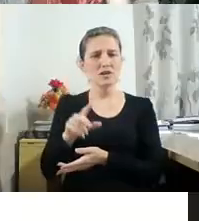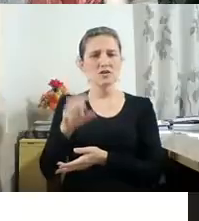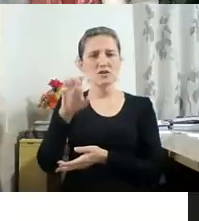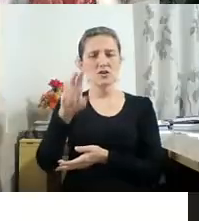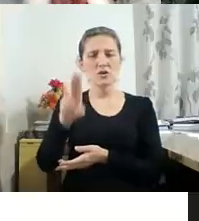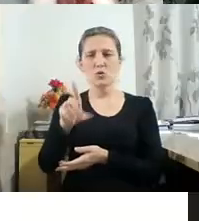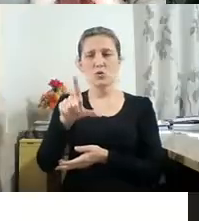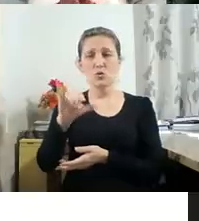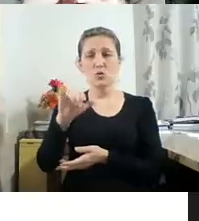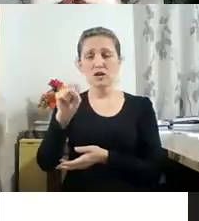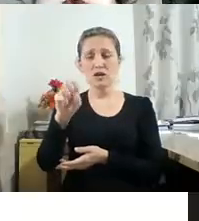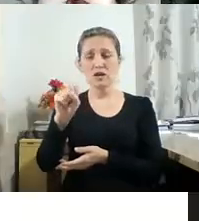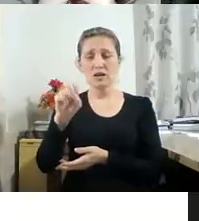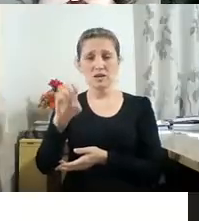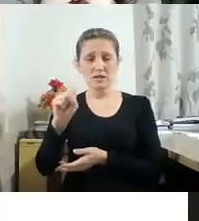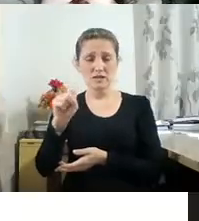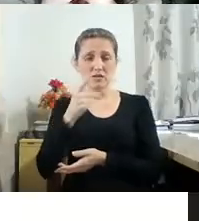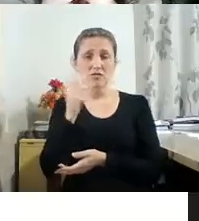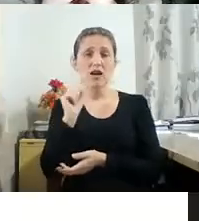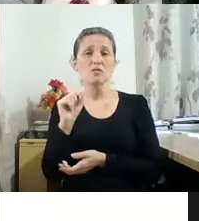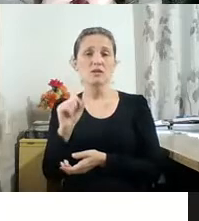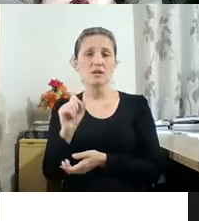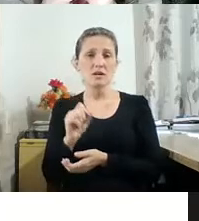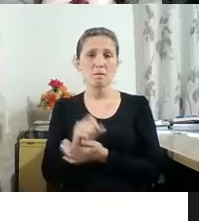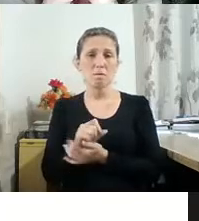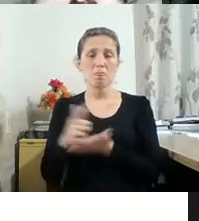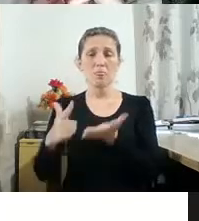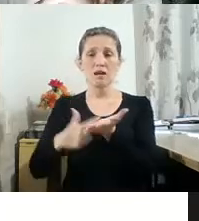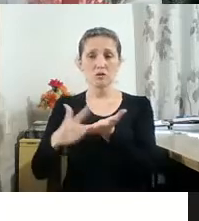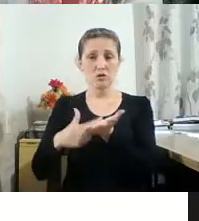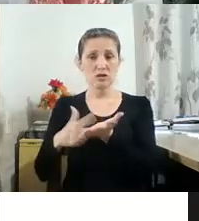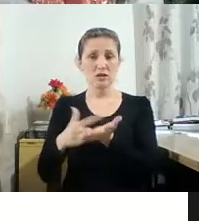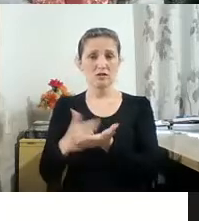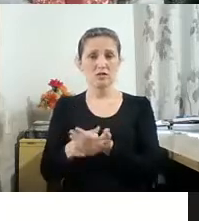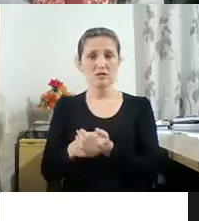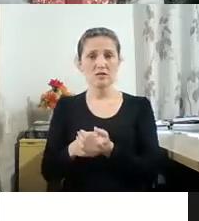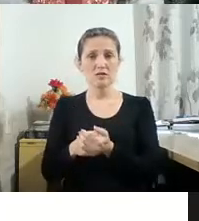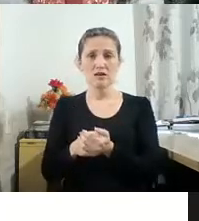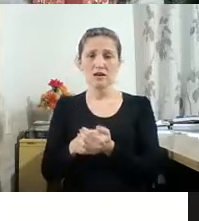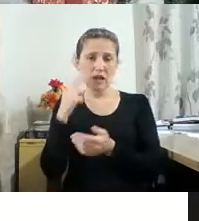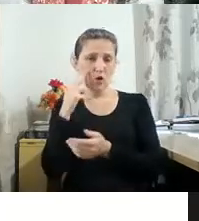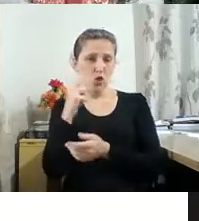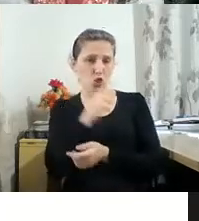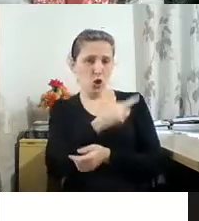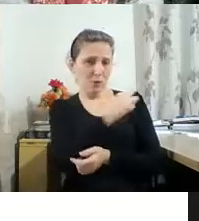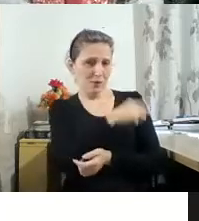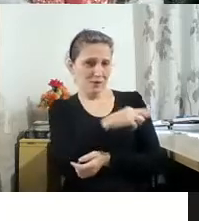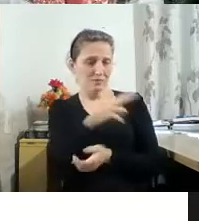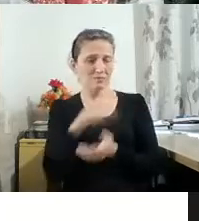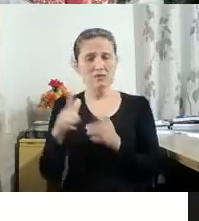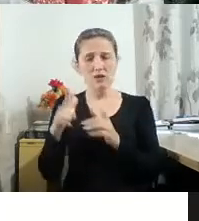aqui no livro El Arte Noivo de fazer livros, ele vai questionar